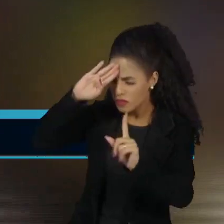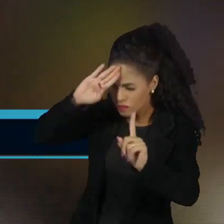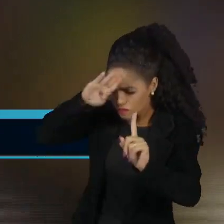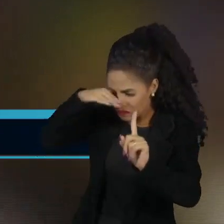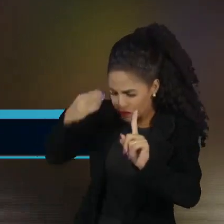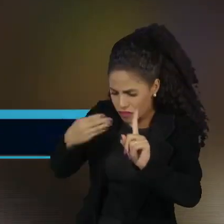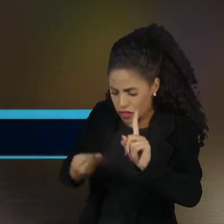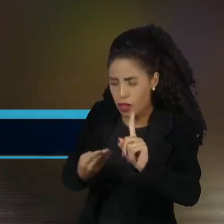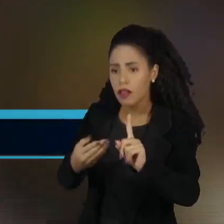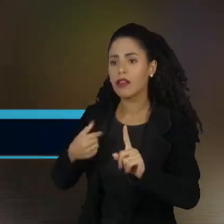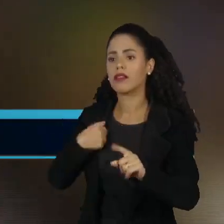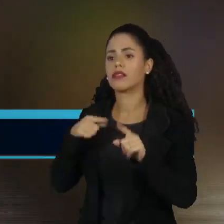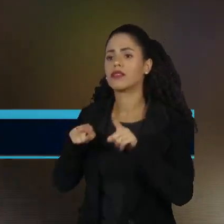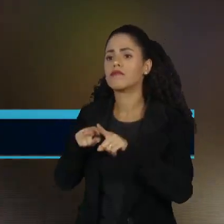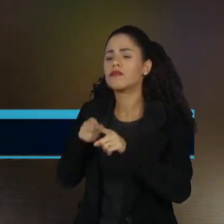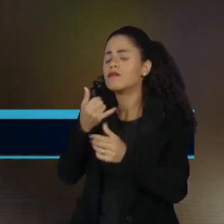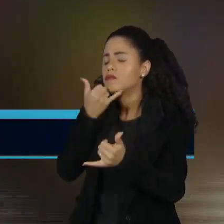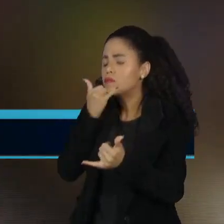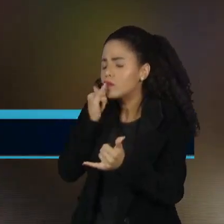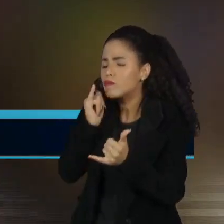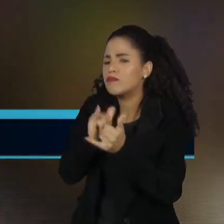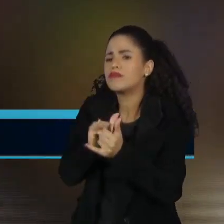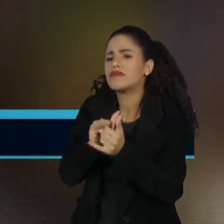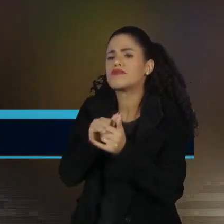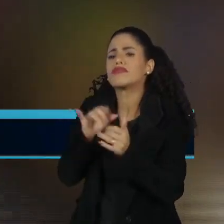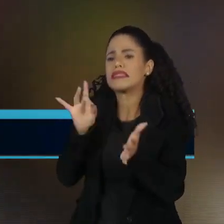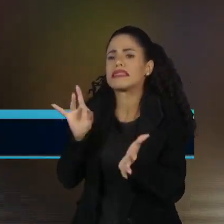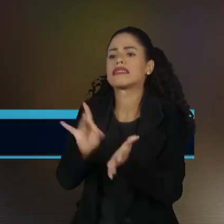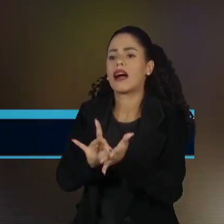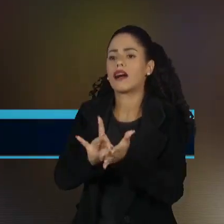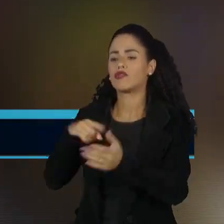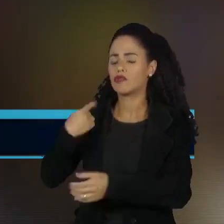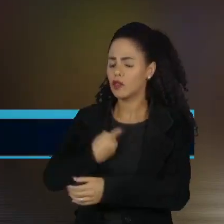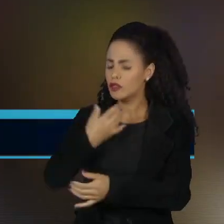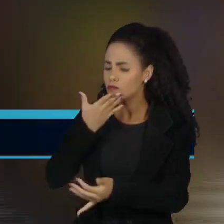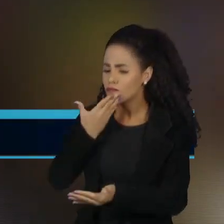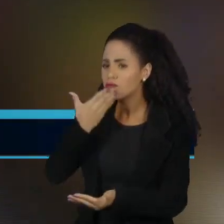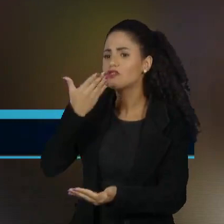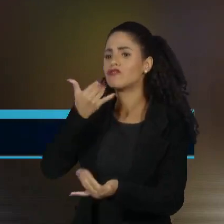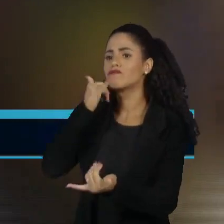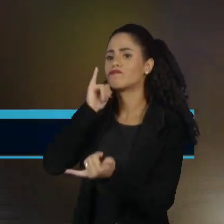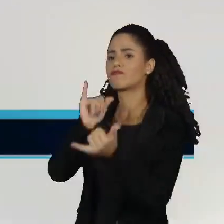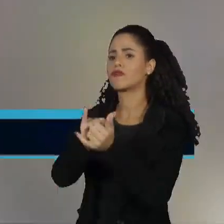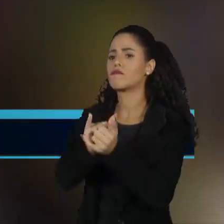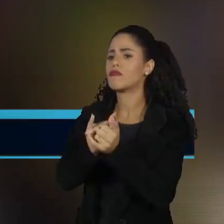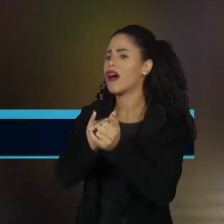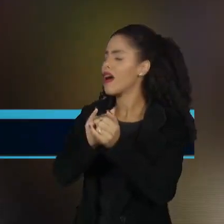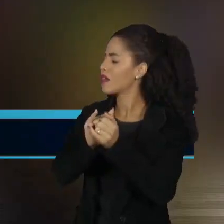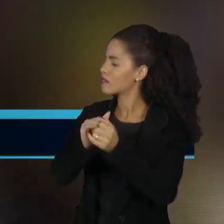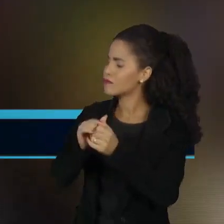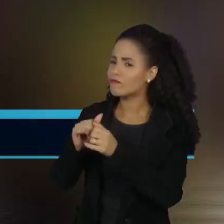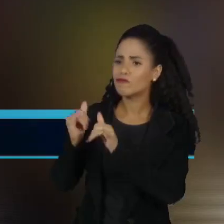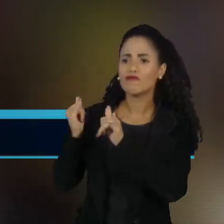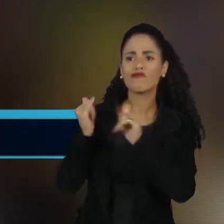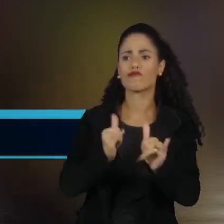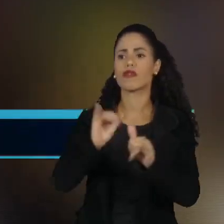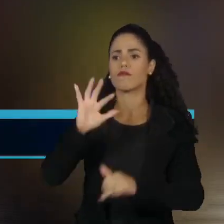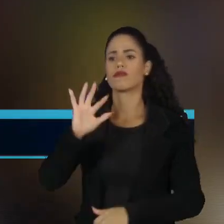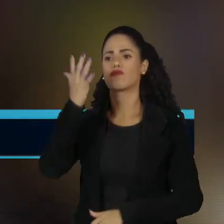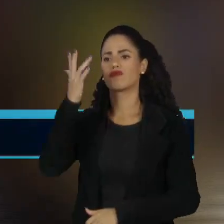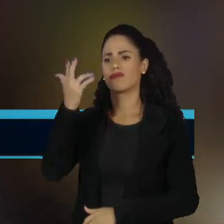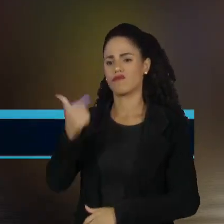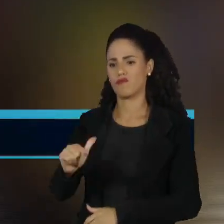e o nosso sincero pedido de desculpas para que isso nunca mais aconteça. Por meio desse